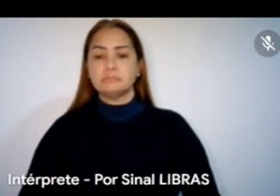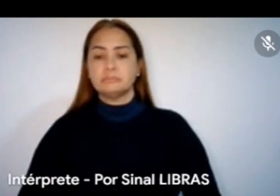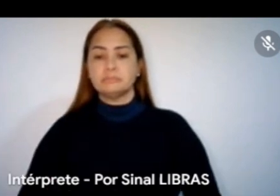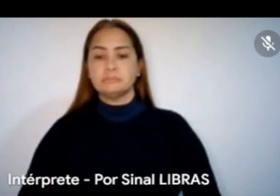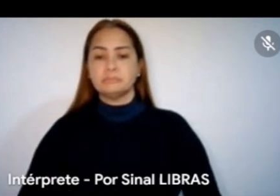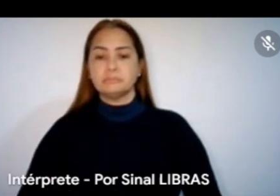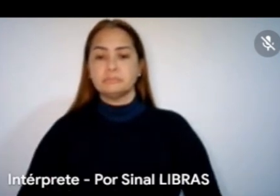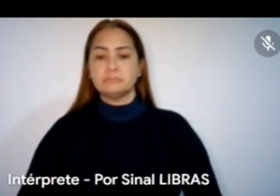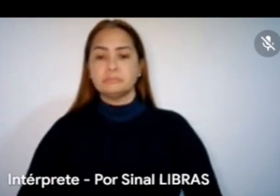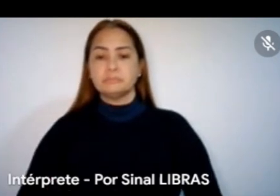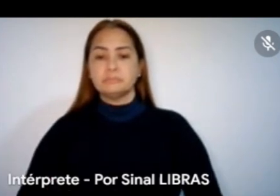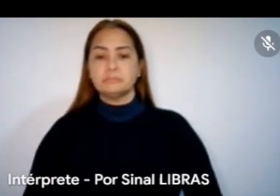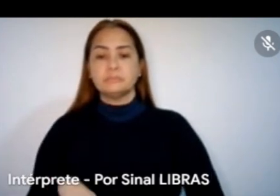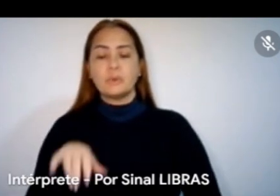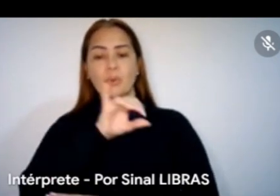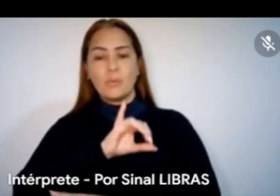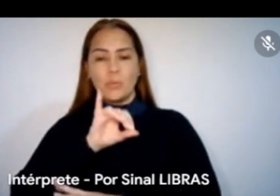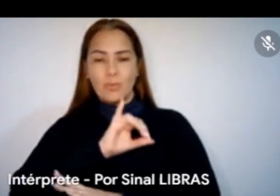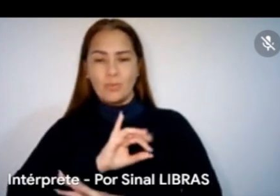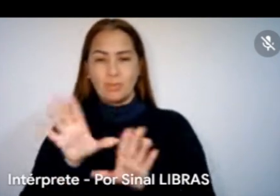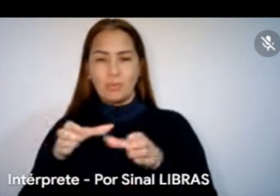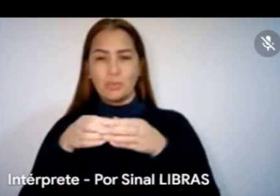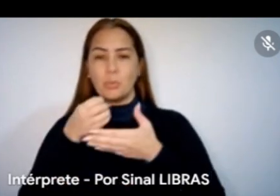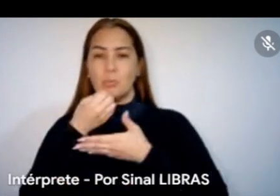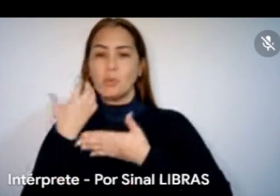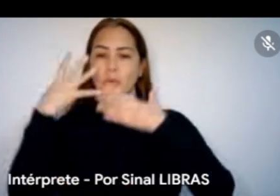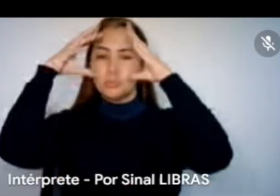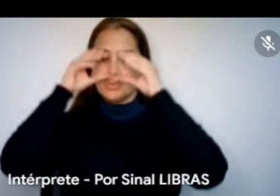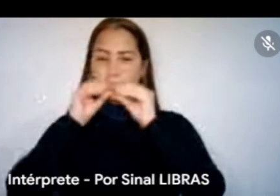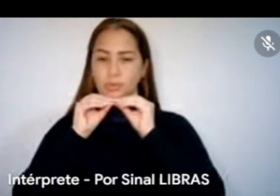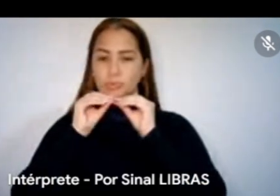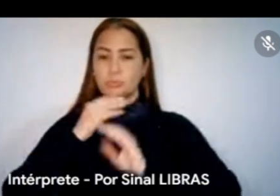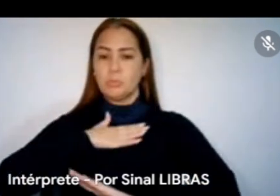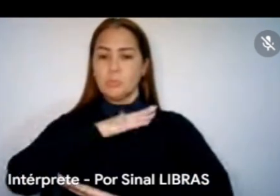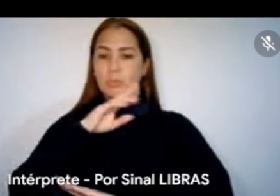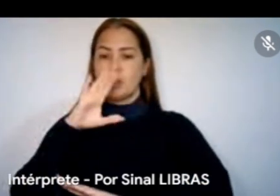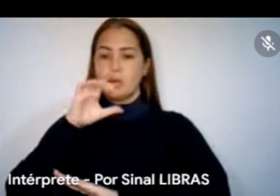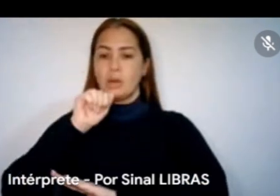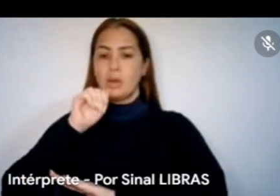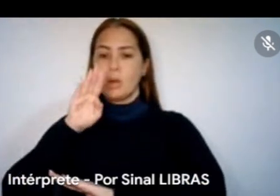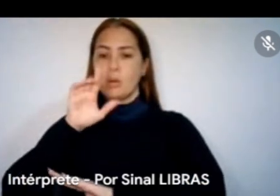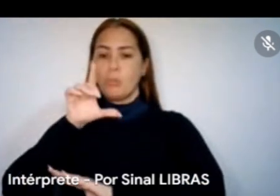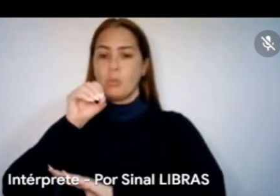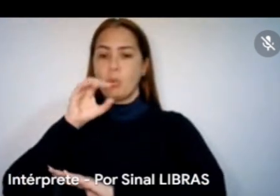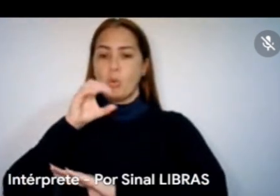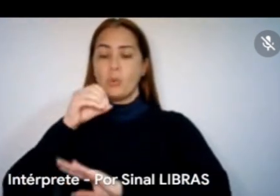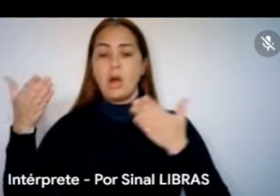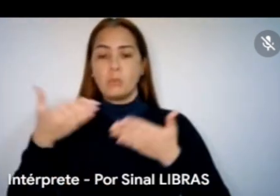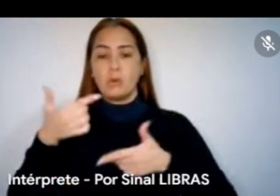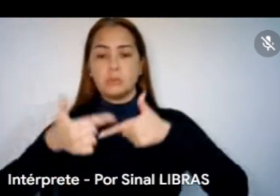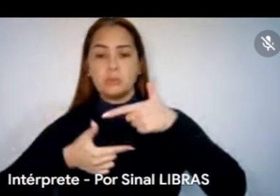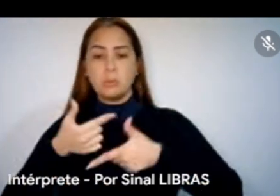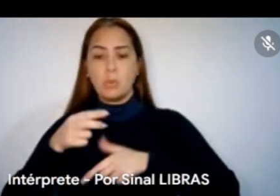E aí, galera, boa noite, sou o compadre Cabocco, estou tesoureiro da Cooperativa de Cultura Potiguar,